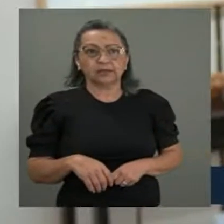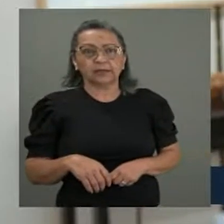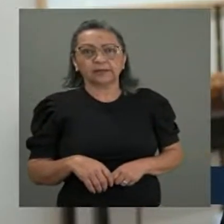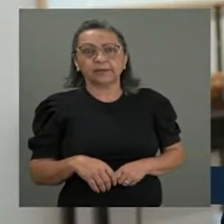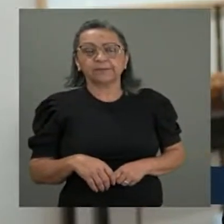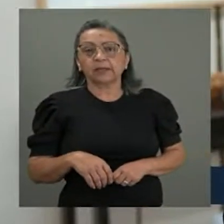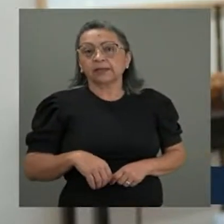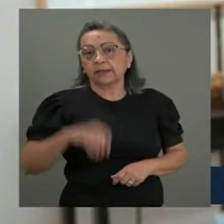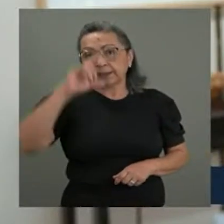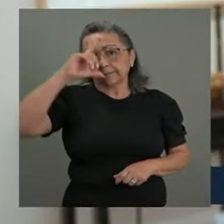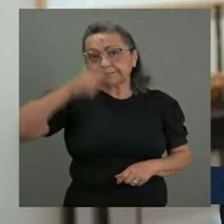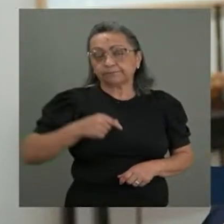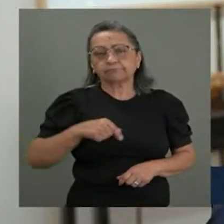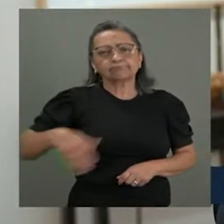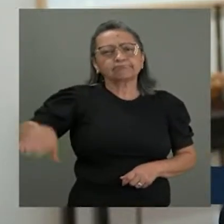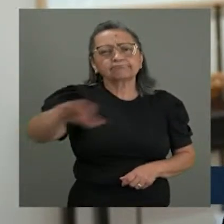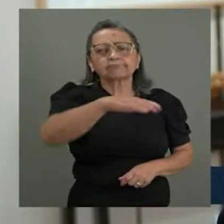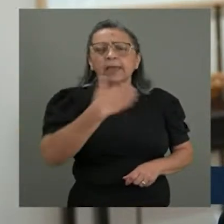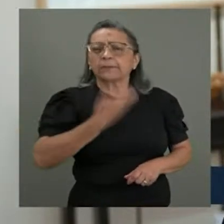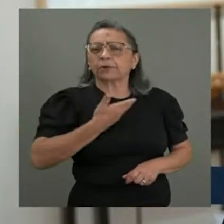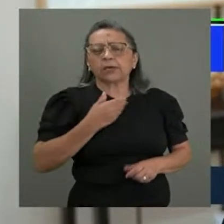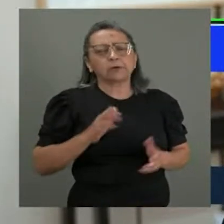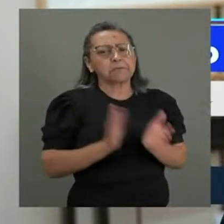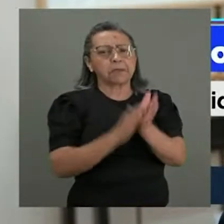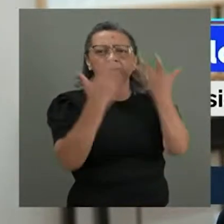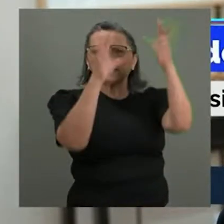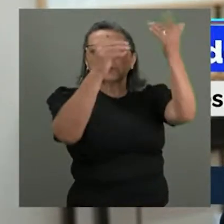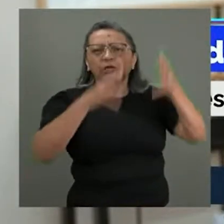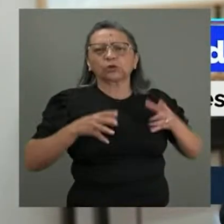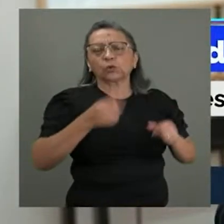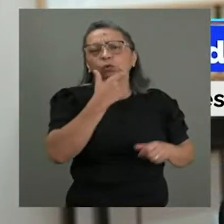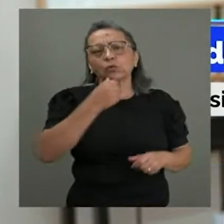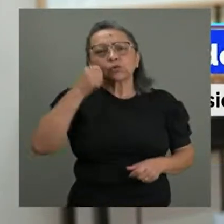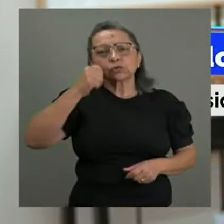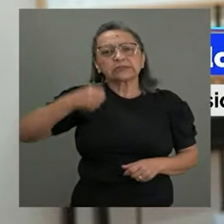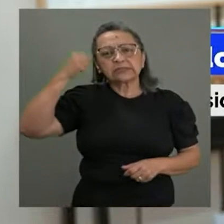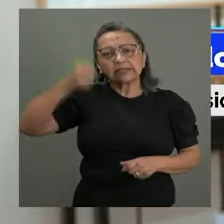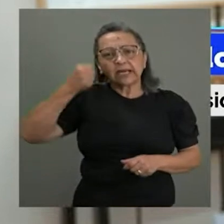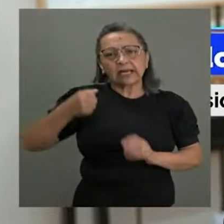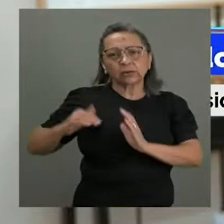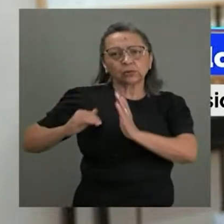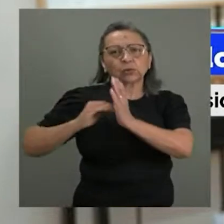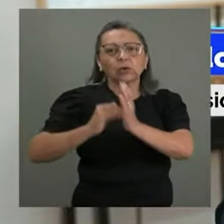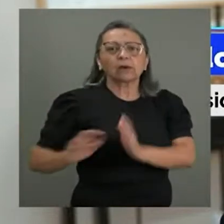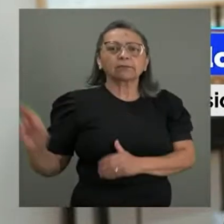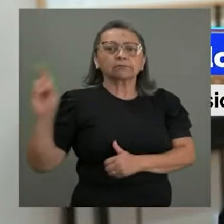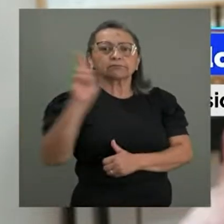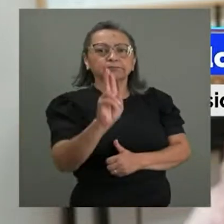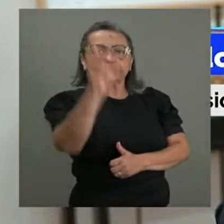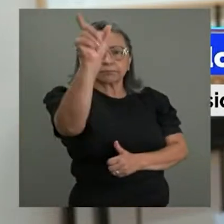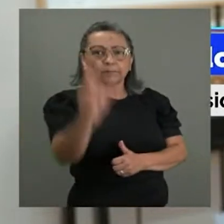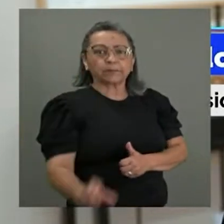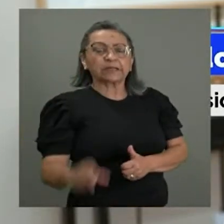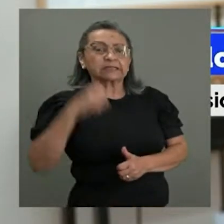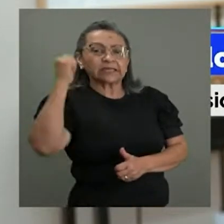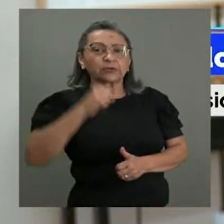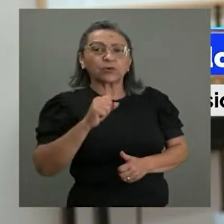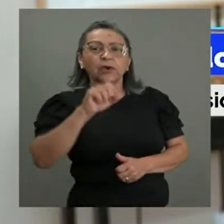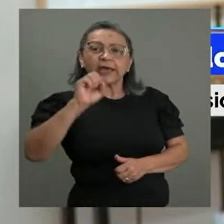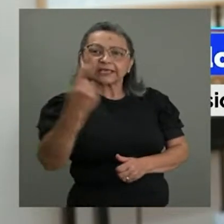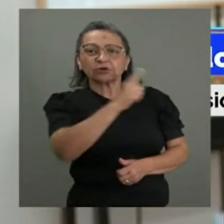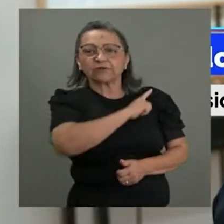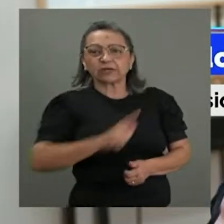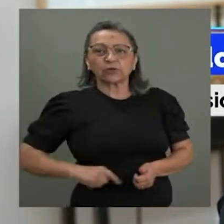Amigos, quero parabenizar o Senado Federal, através do querido senador, governador, Espiritão Amin,